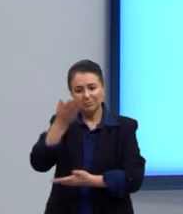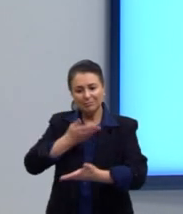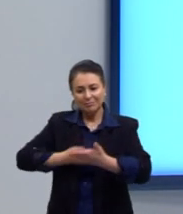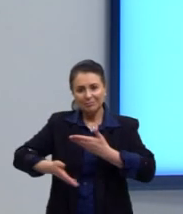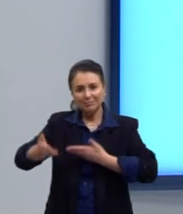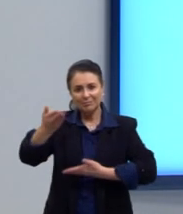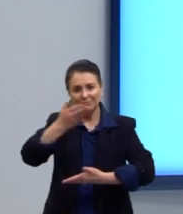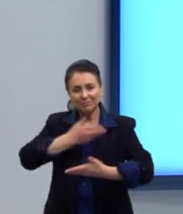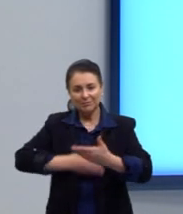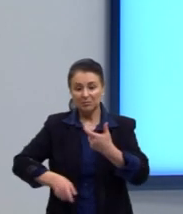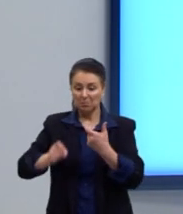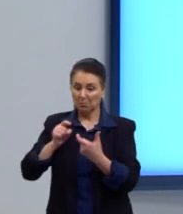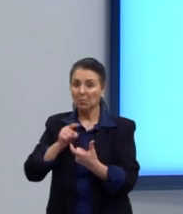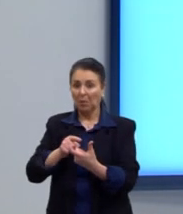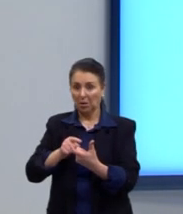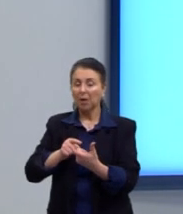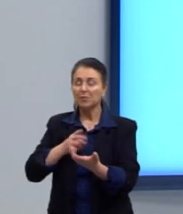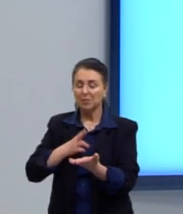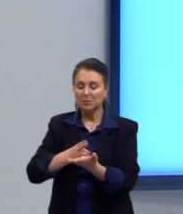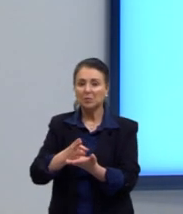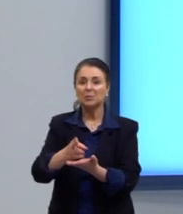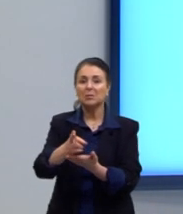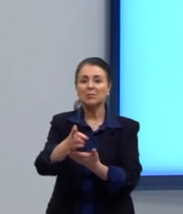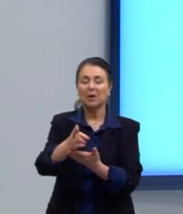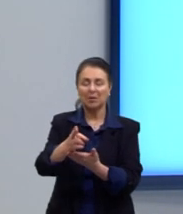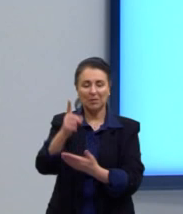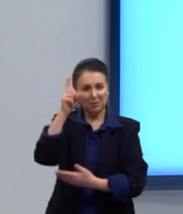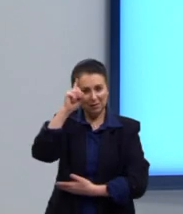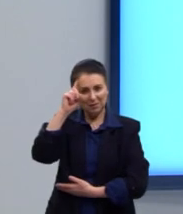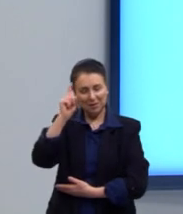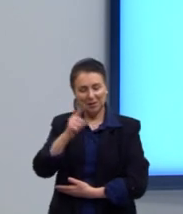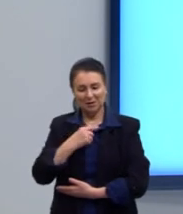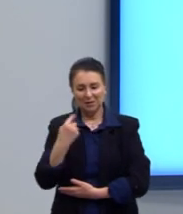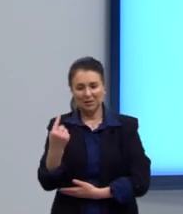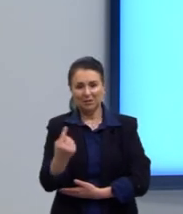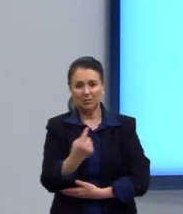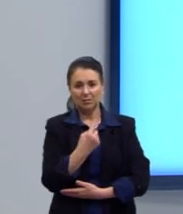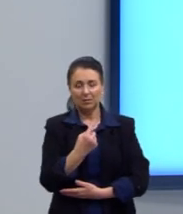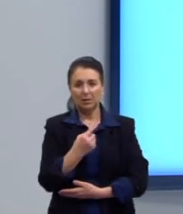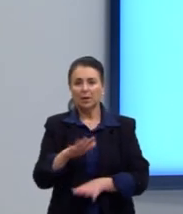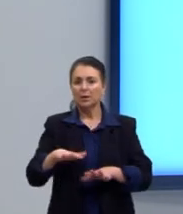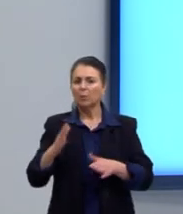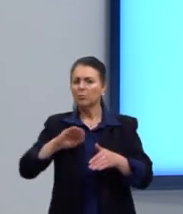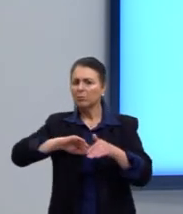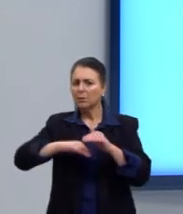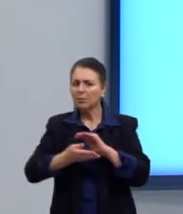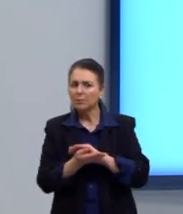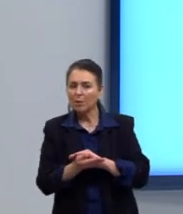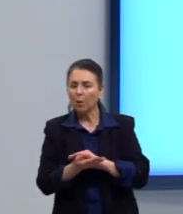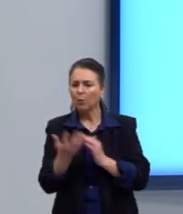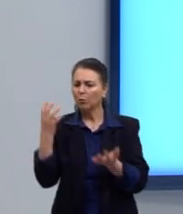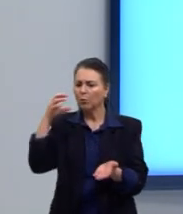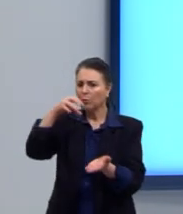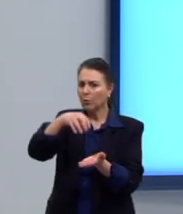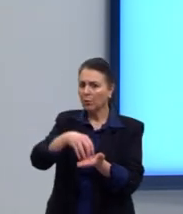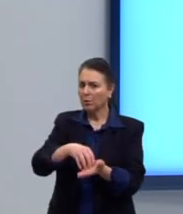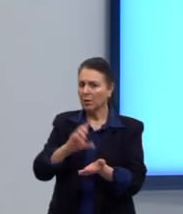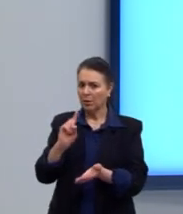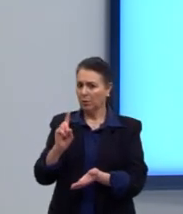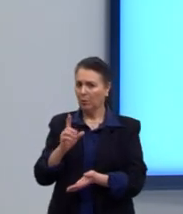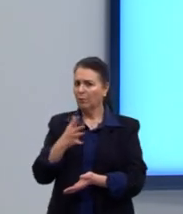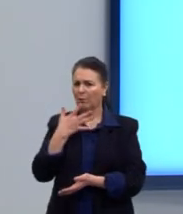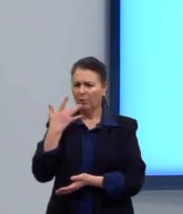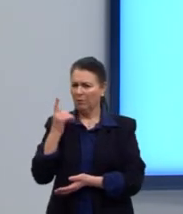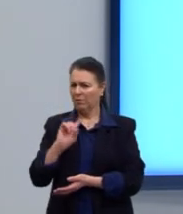que perpetuaram o nosso cotidiano. bem, parece que a adaptação dos colonos por aqui não foi fácil,